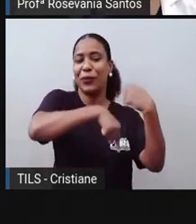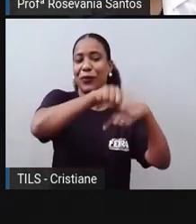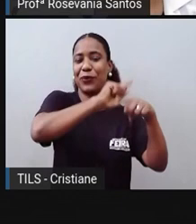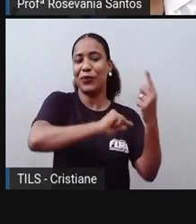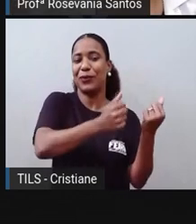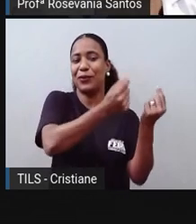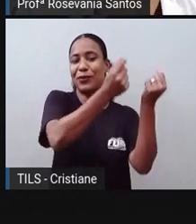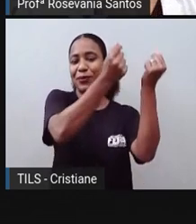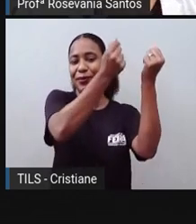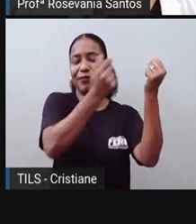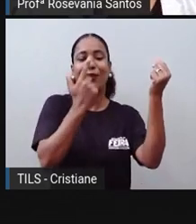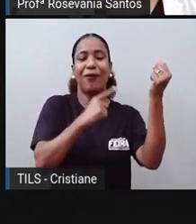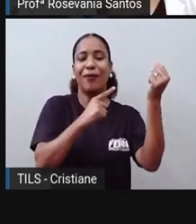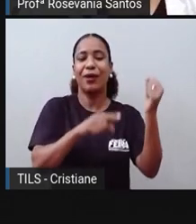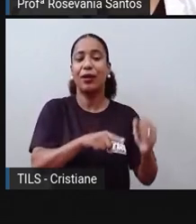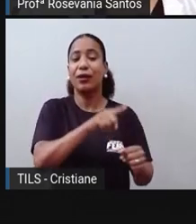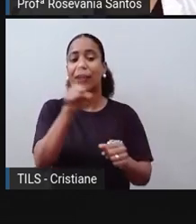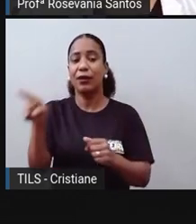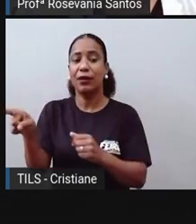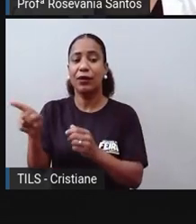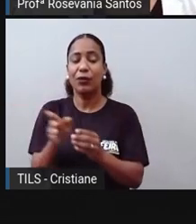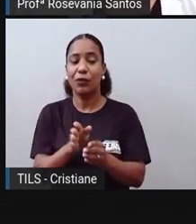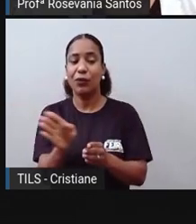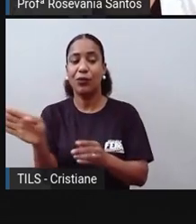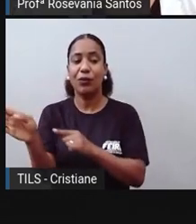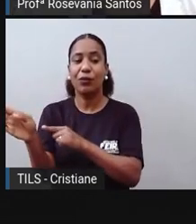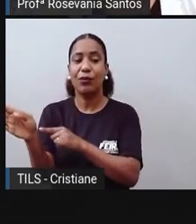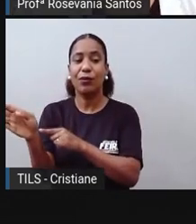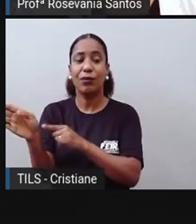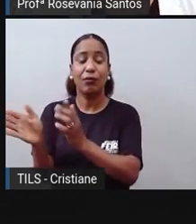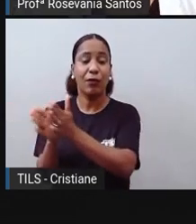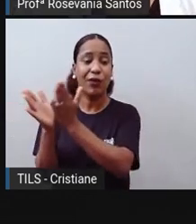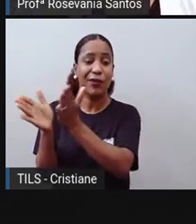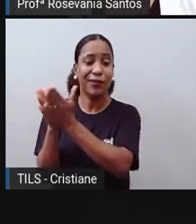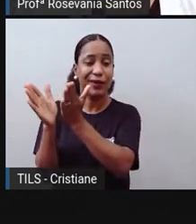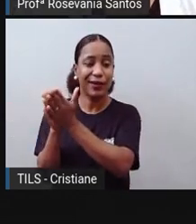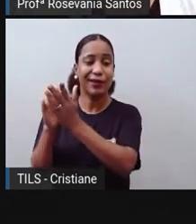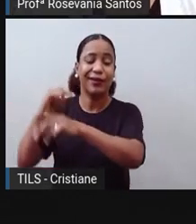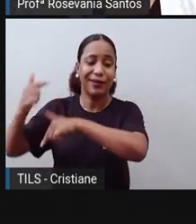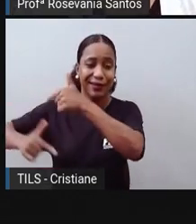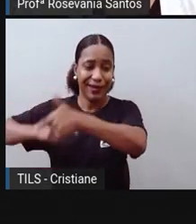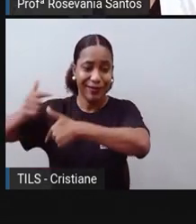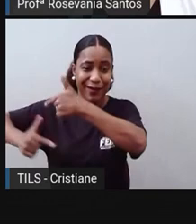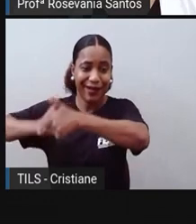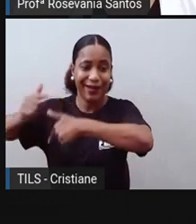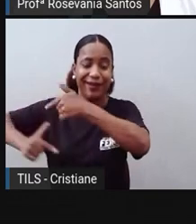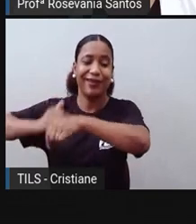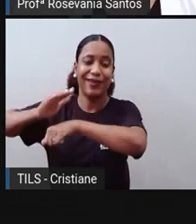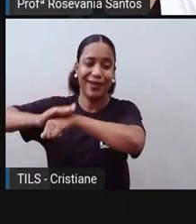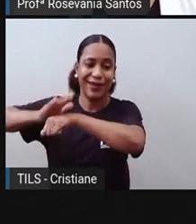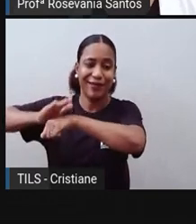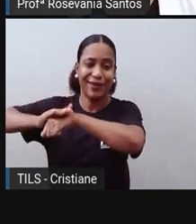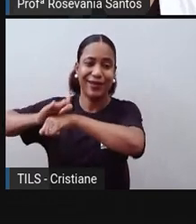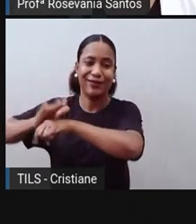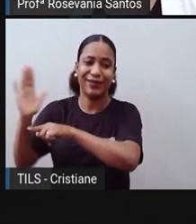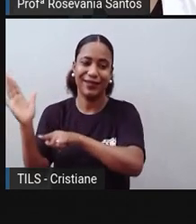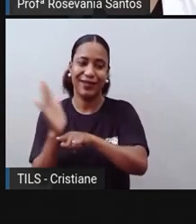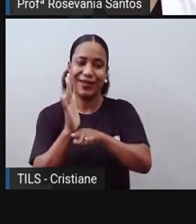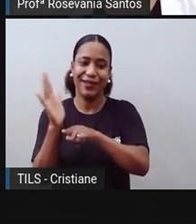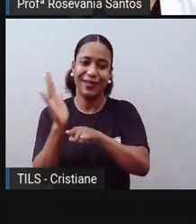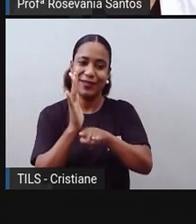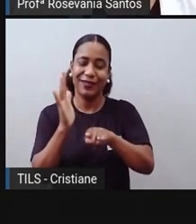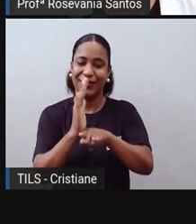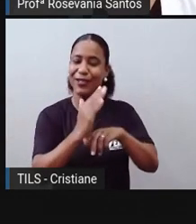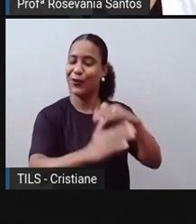dar lucro para essa situação toda, mas eles não estão inseridos